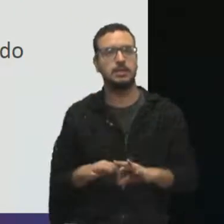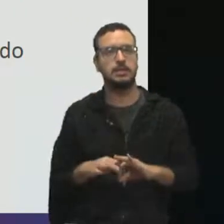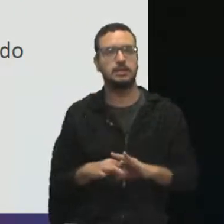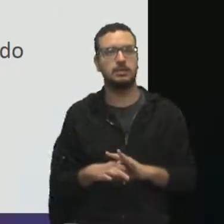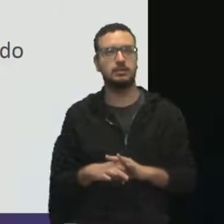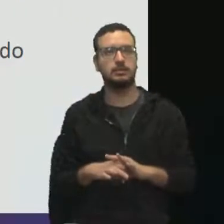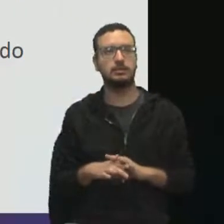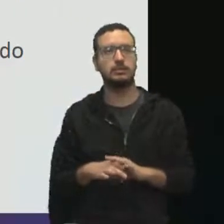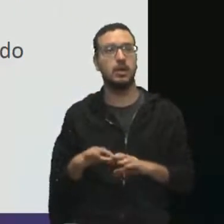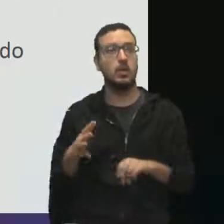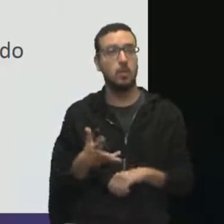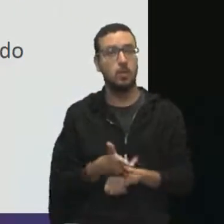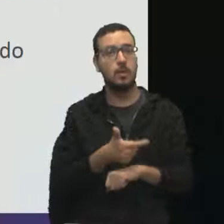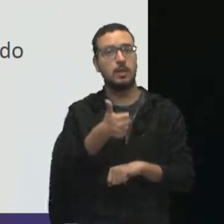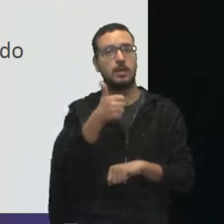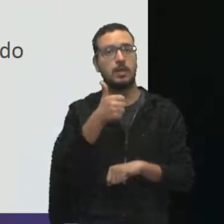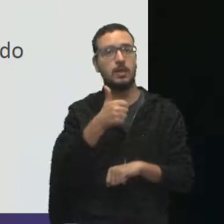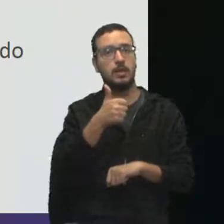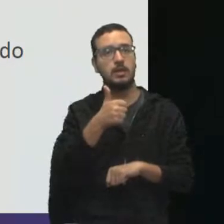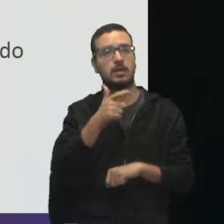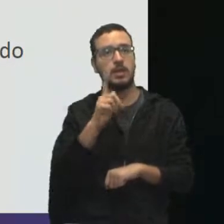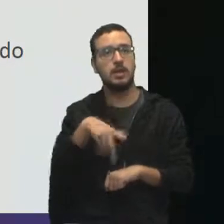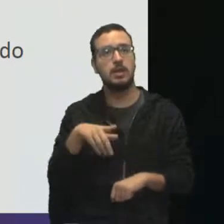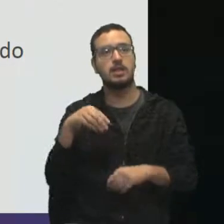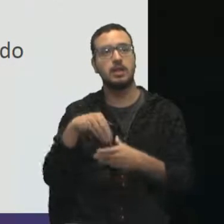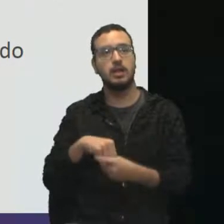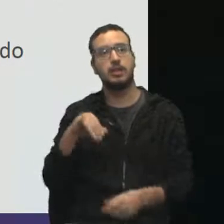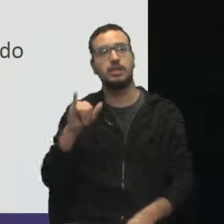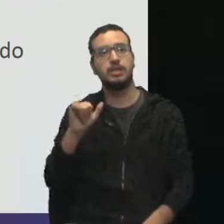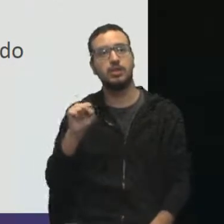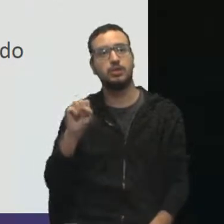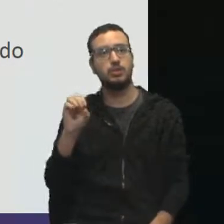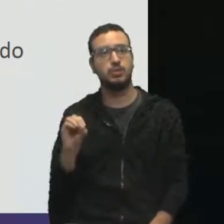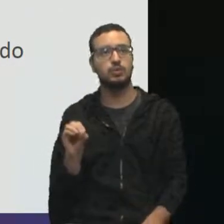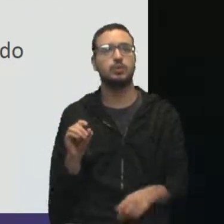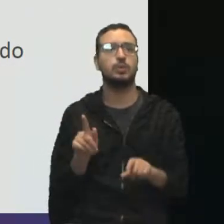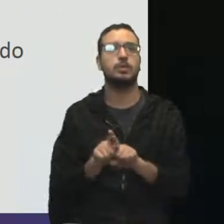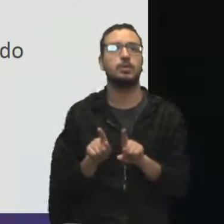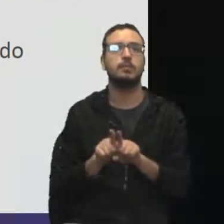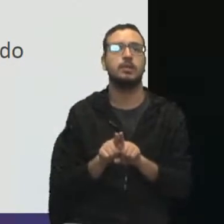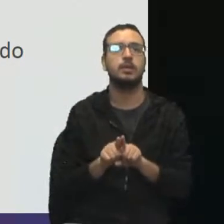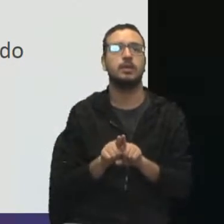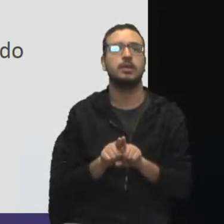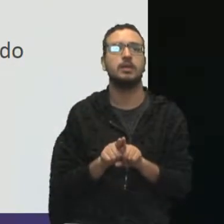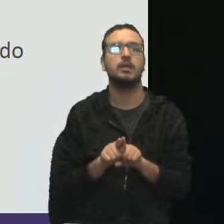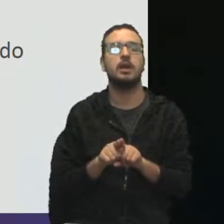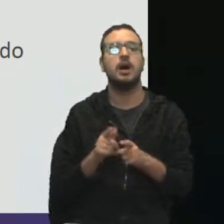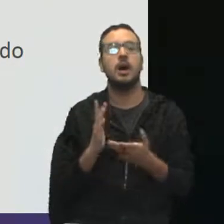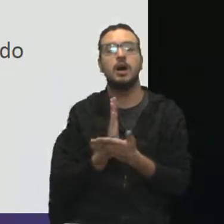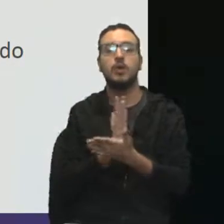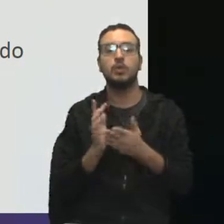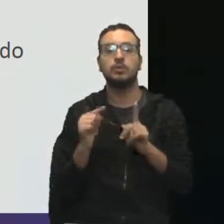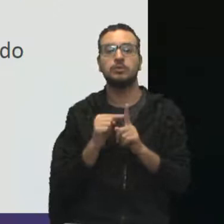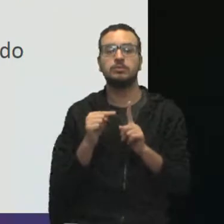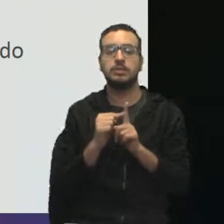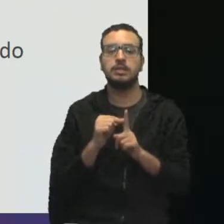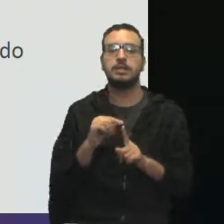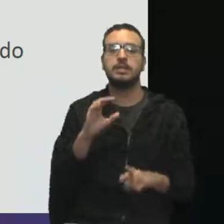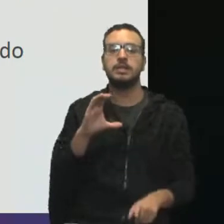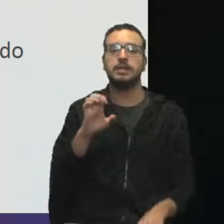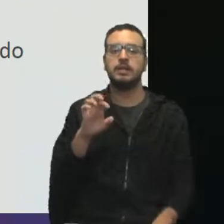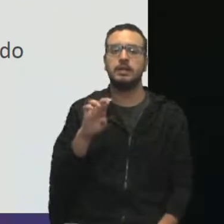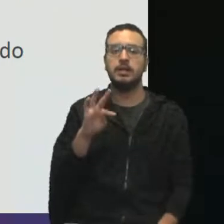Aquela qualidade que está na ISO, aquela qualidade que nós buscamos em algum tipo de certificação. Então, quem é que